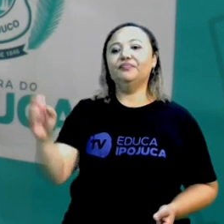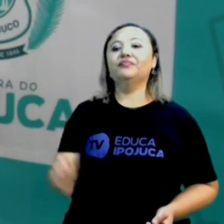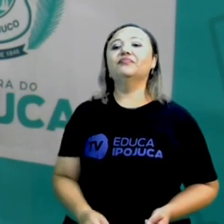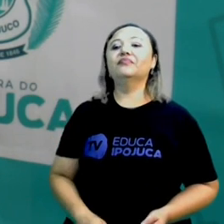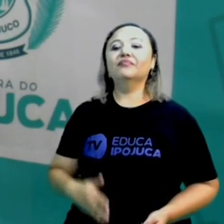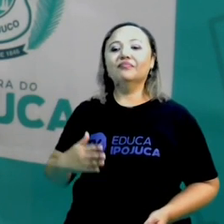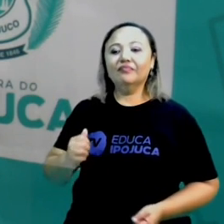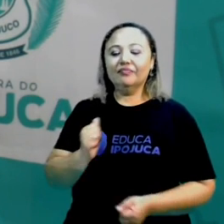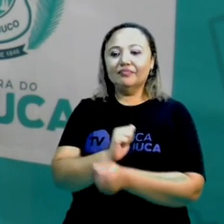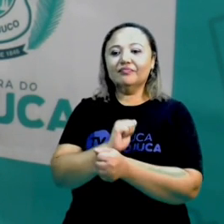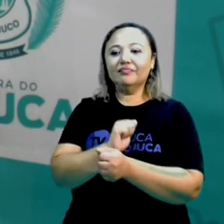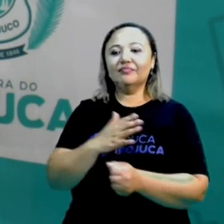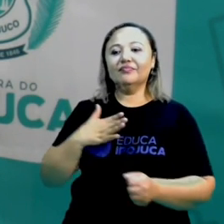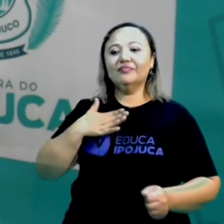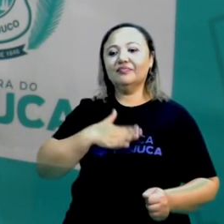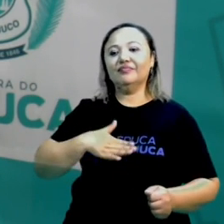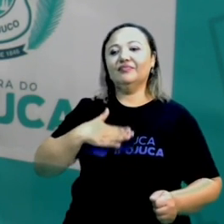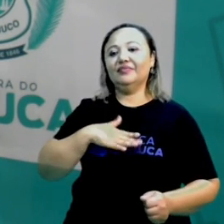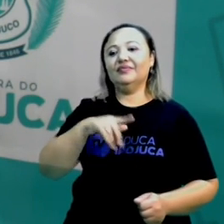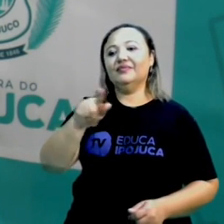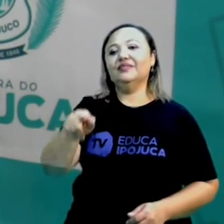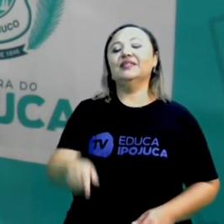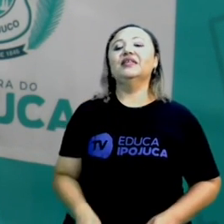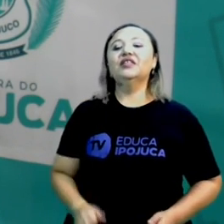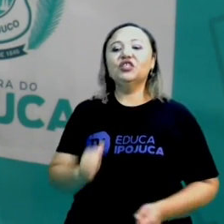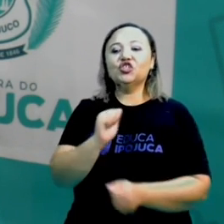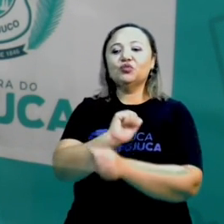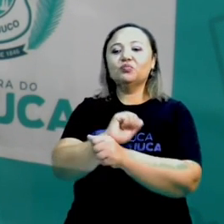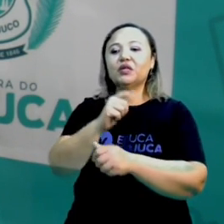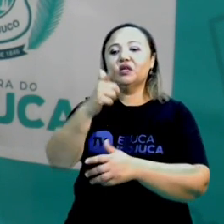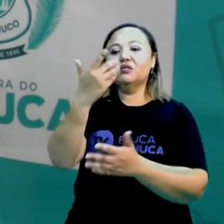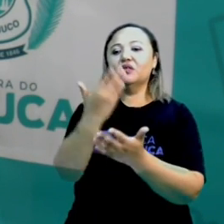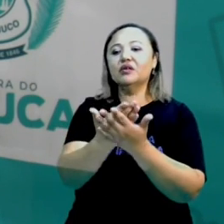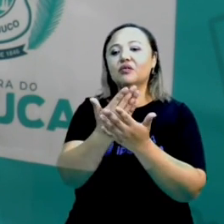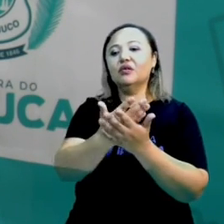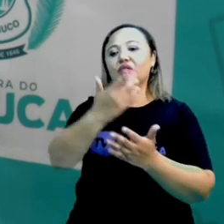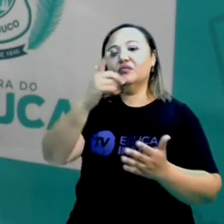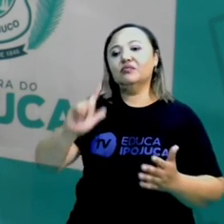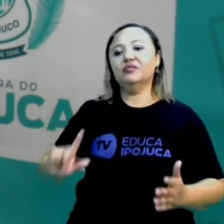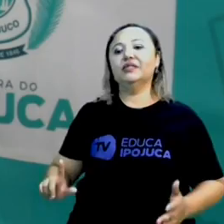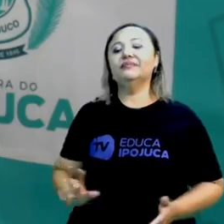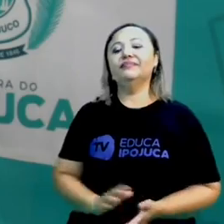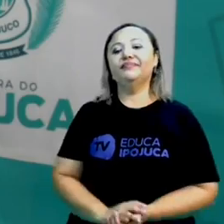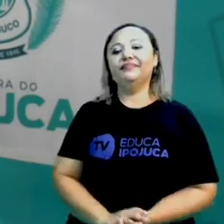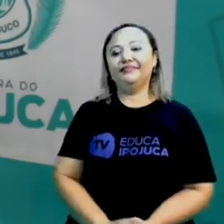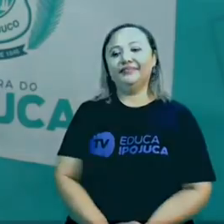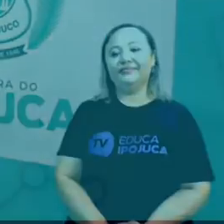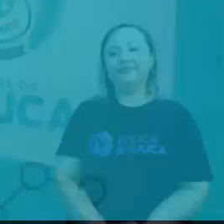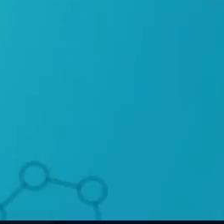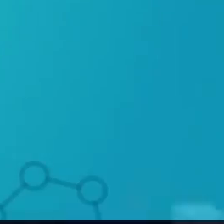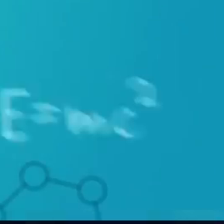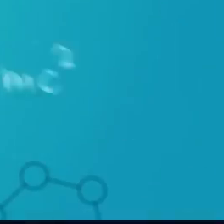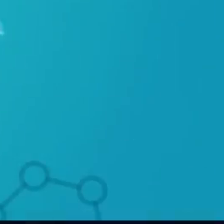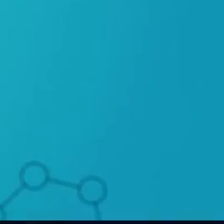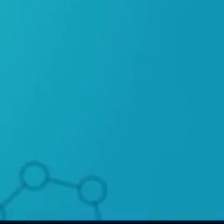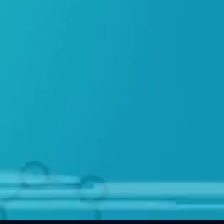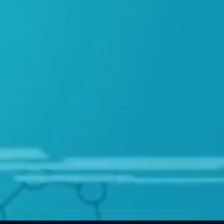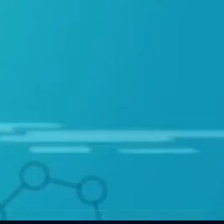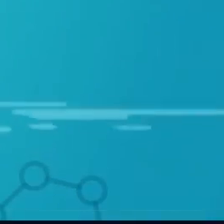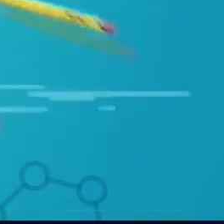espero que tenham gostado, eu aguardo vocês na próxima aula. Até lá, se Deus quiser. Até